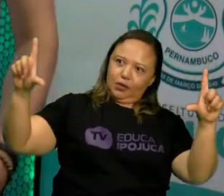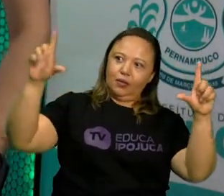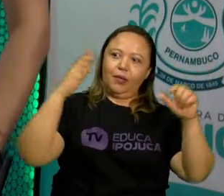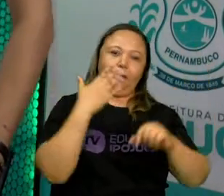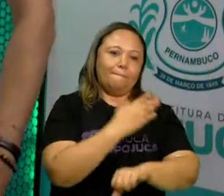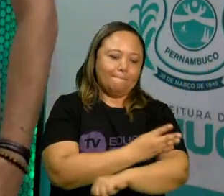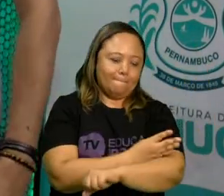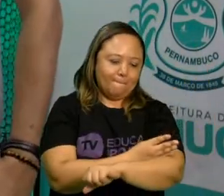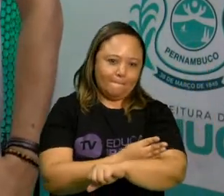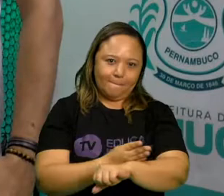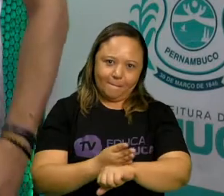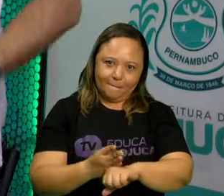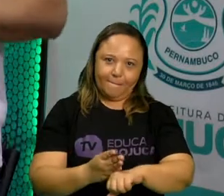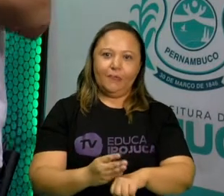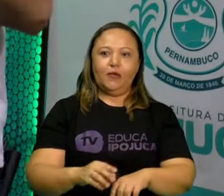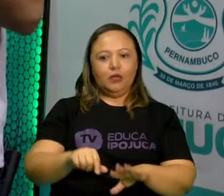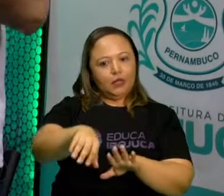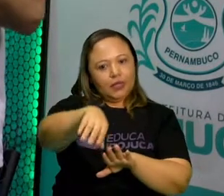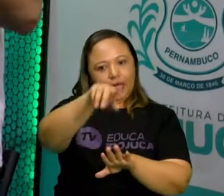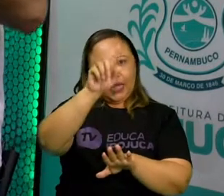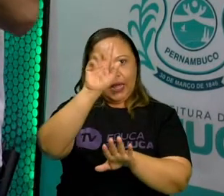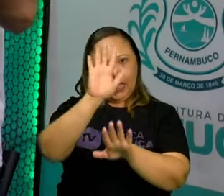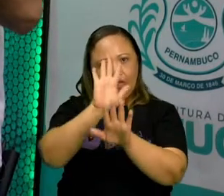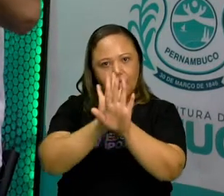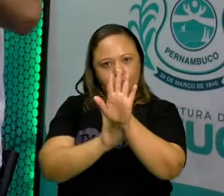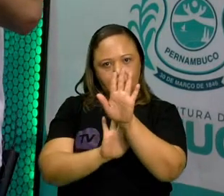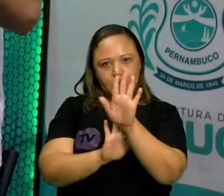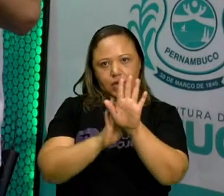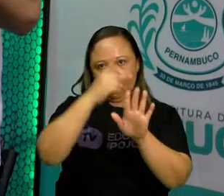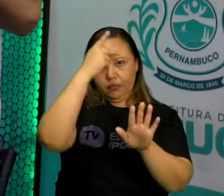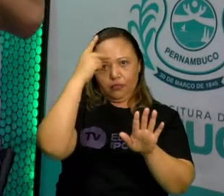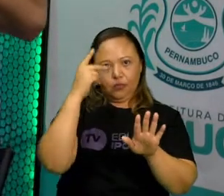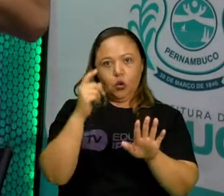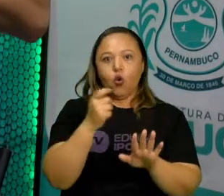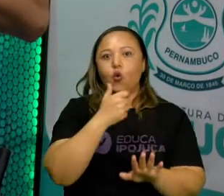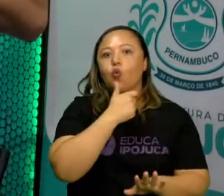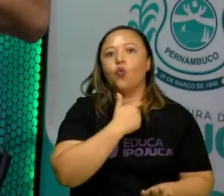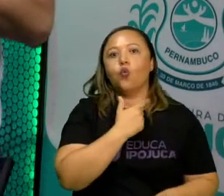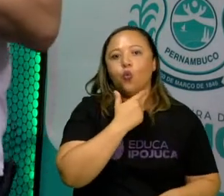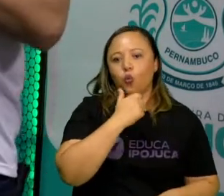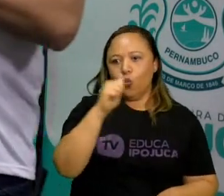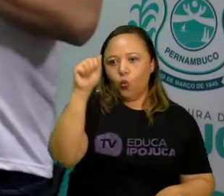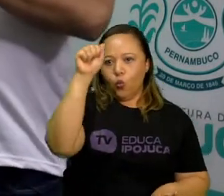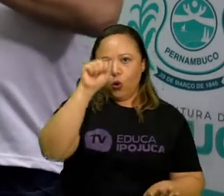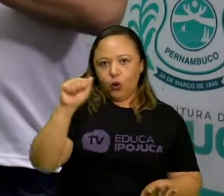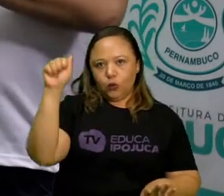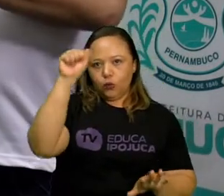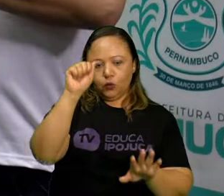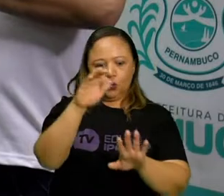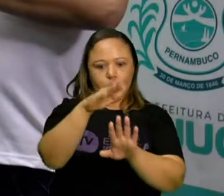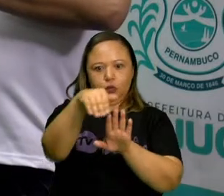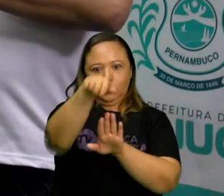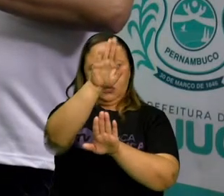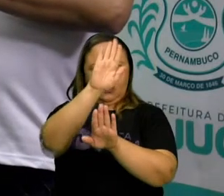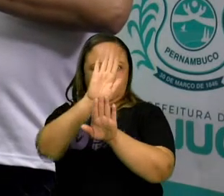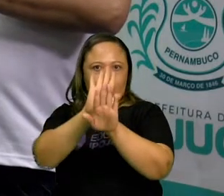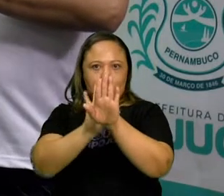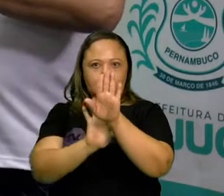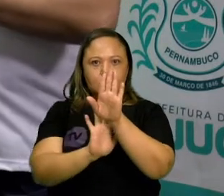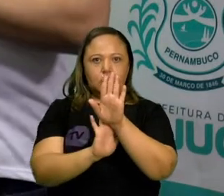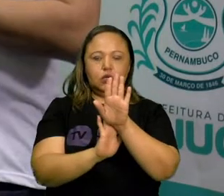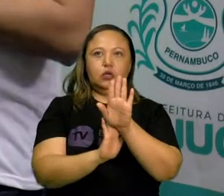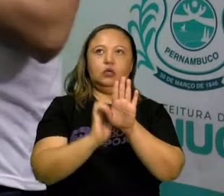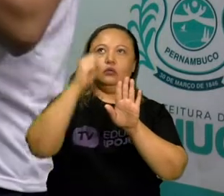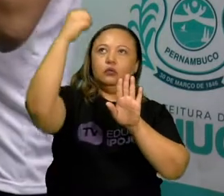aí você está atrás, você é o manipulador, o bonequeiro, e uma luz atrás de você,